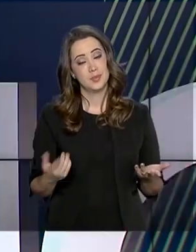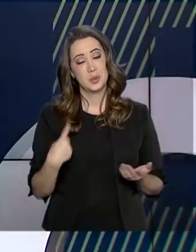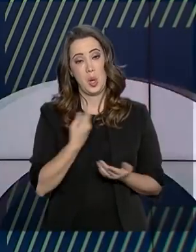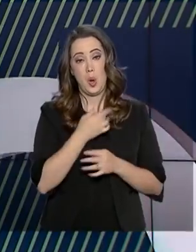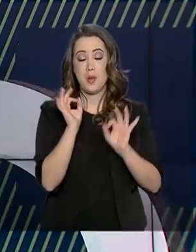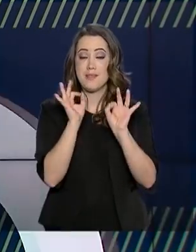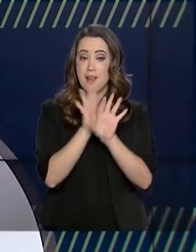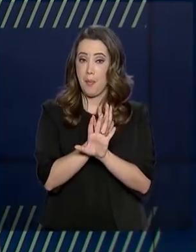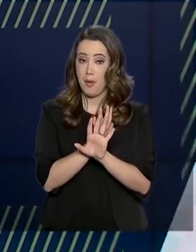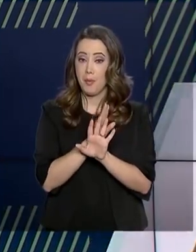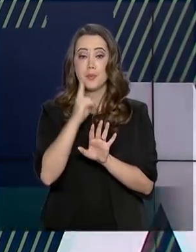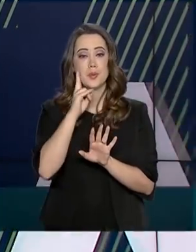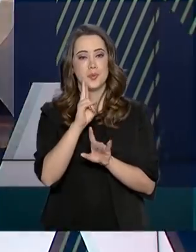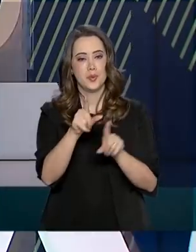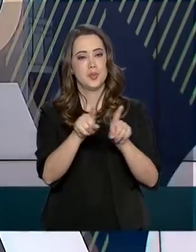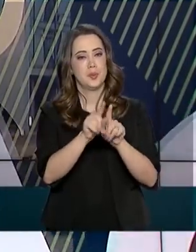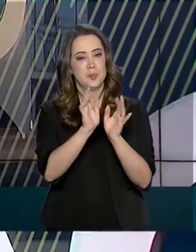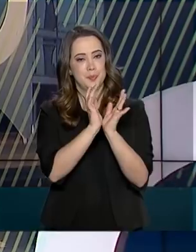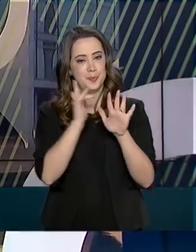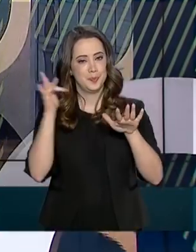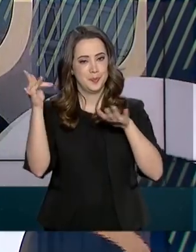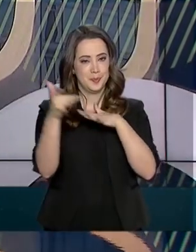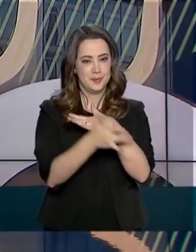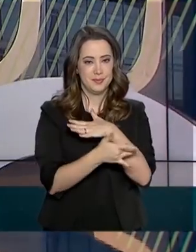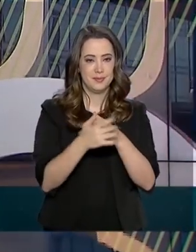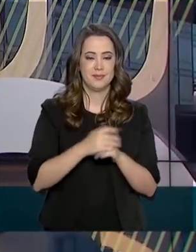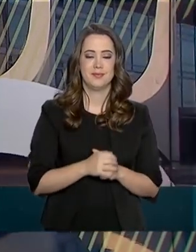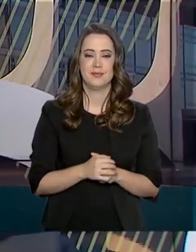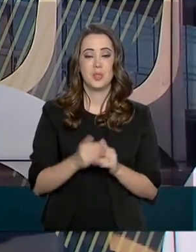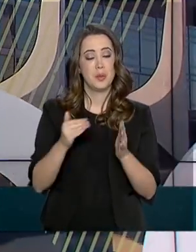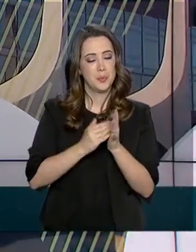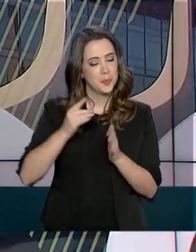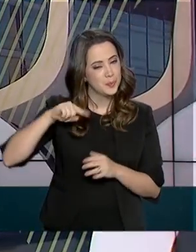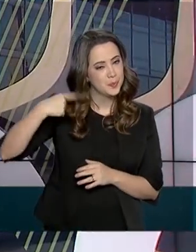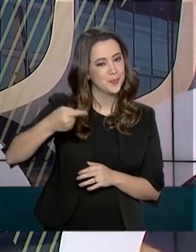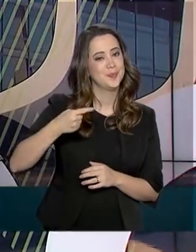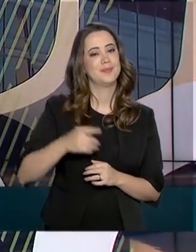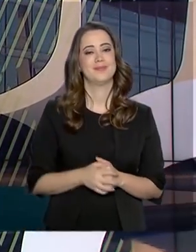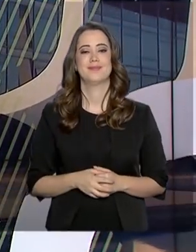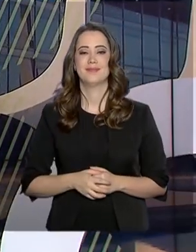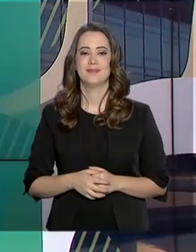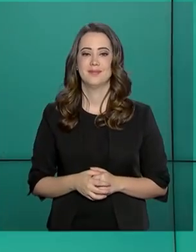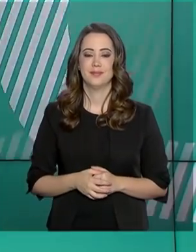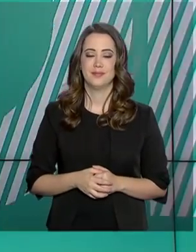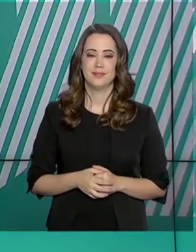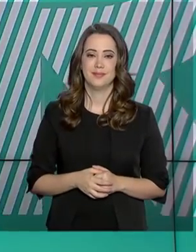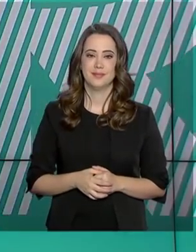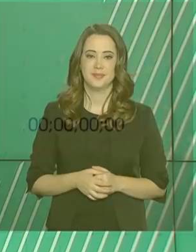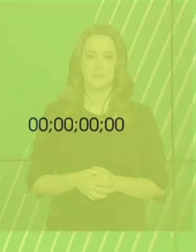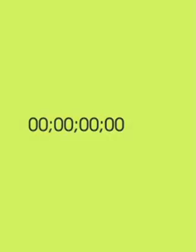governo agora fica por aqui. Acompanhe a gente também pelas nossas redes sociais. Até a próxima edição.